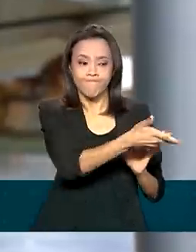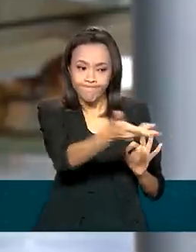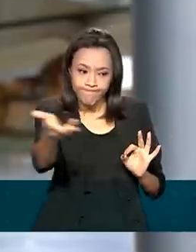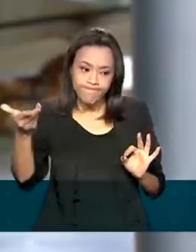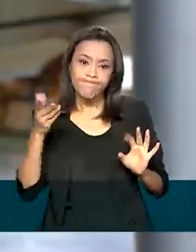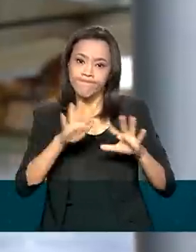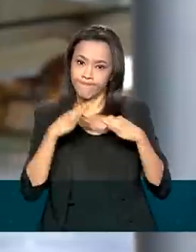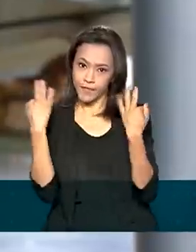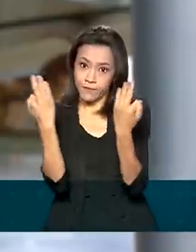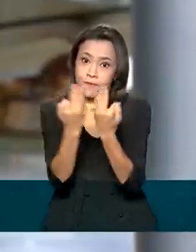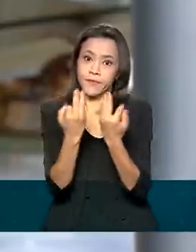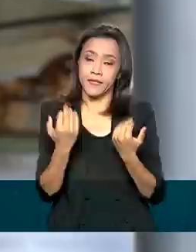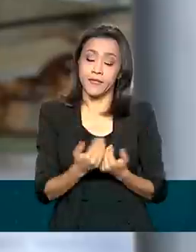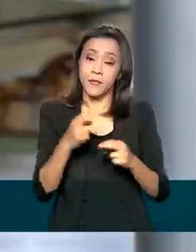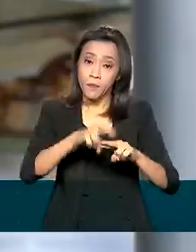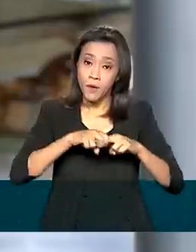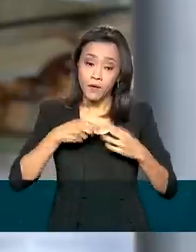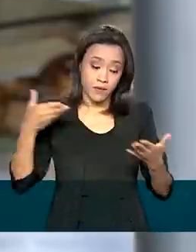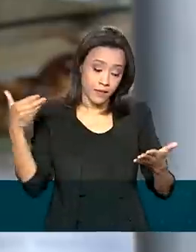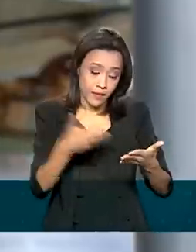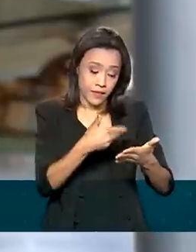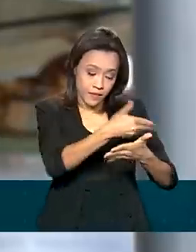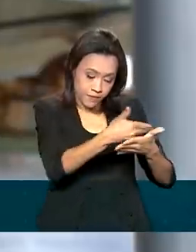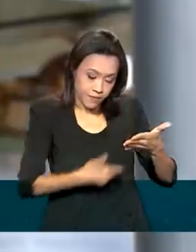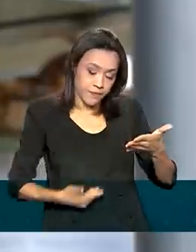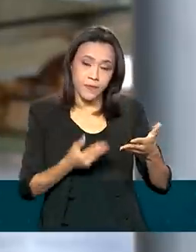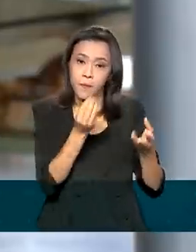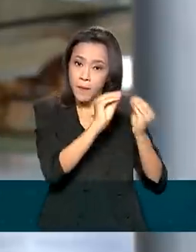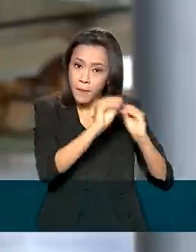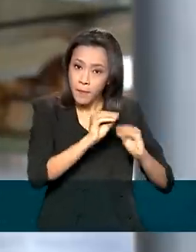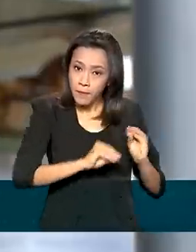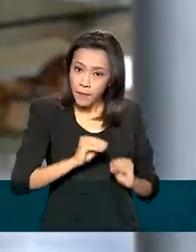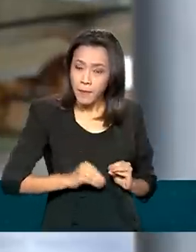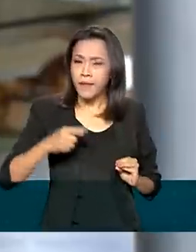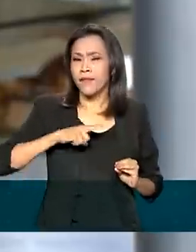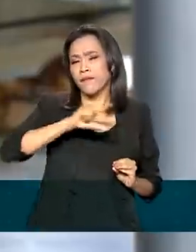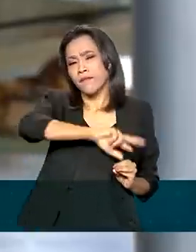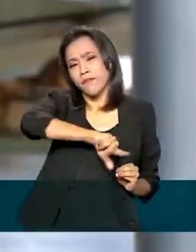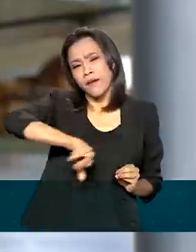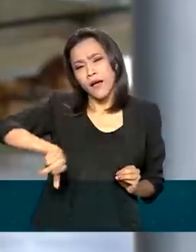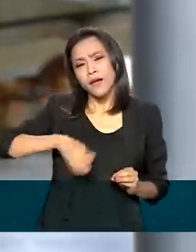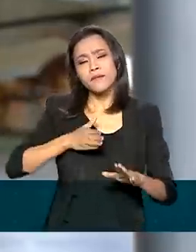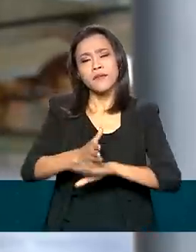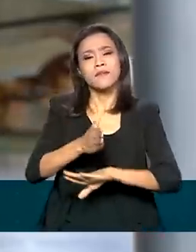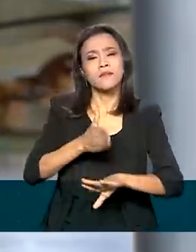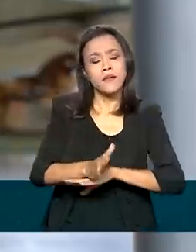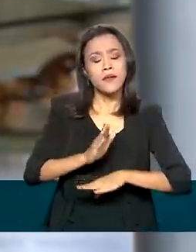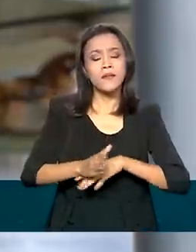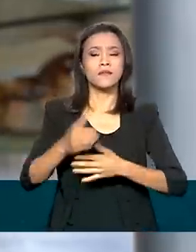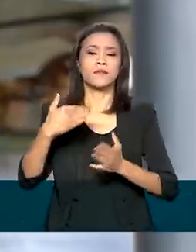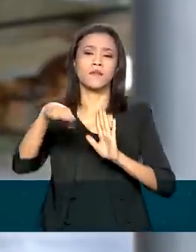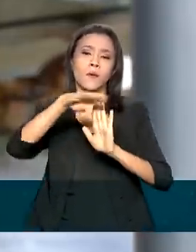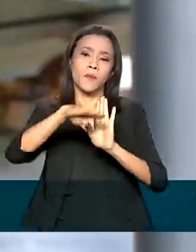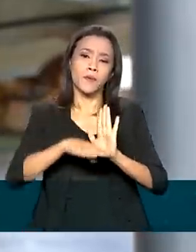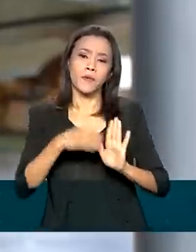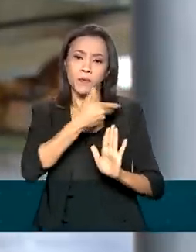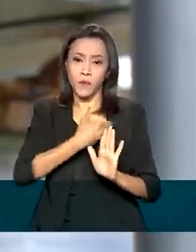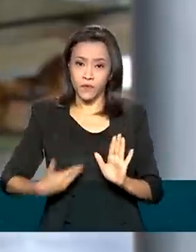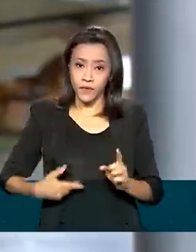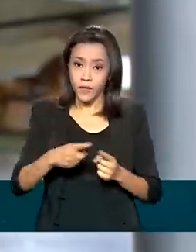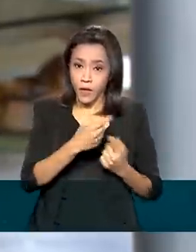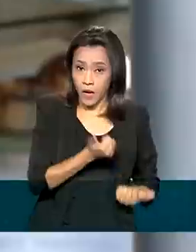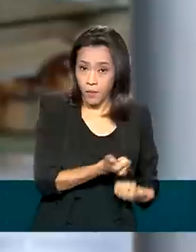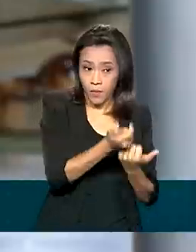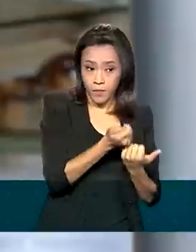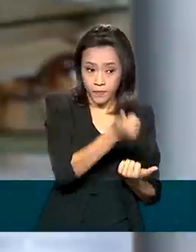famílias atendidas, né? Por meio dele, desse cadastro, que são viabilizados diversos programas sociais do governo, né? Como o Auxílio Brasil, benefícios